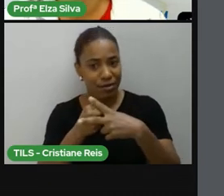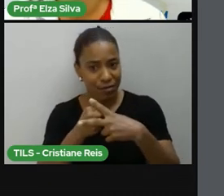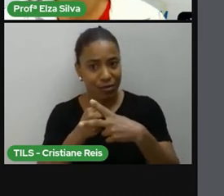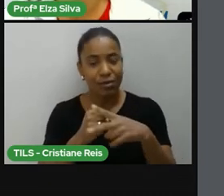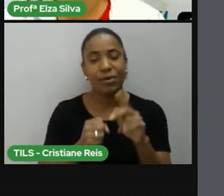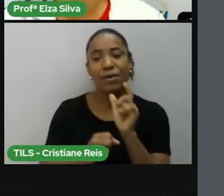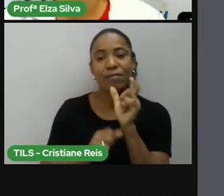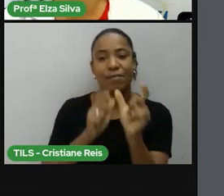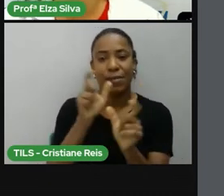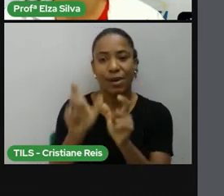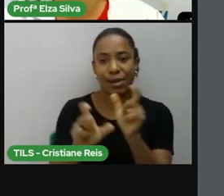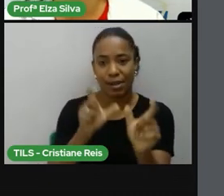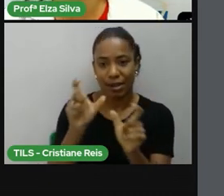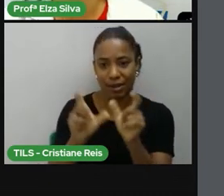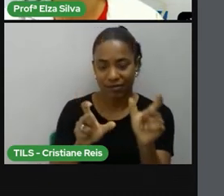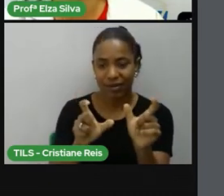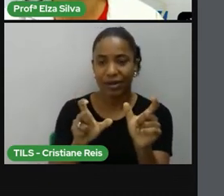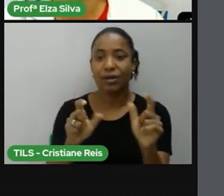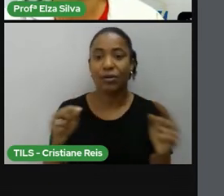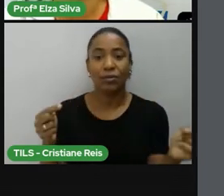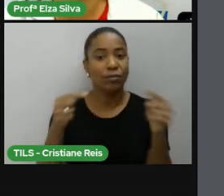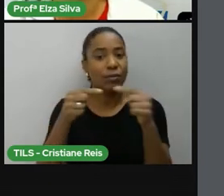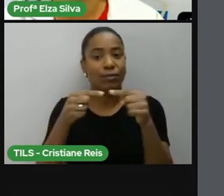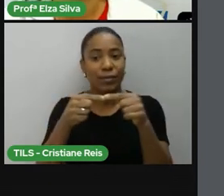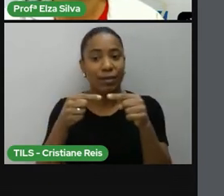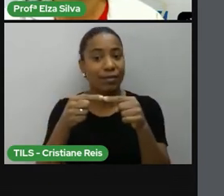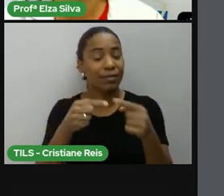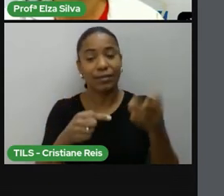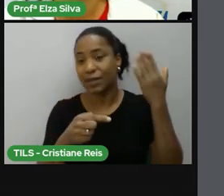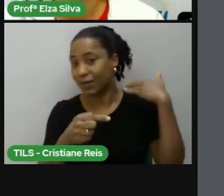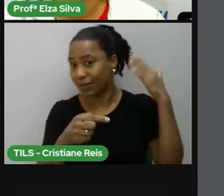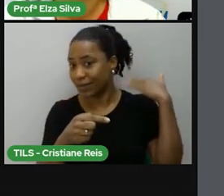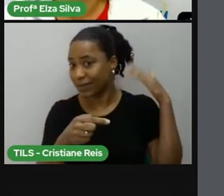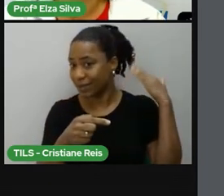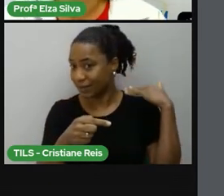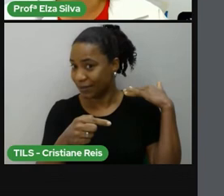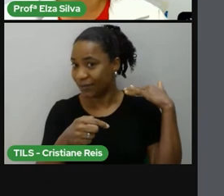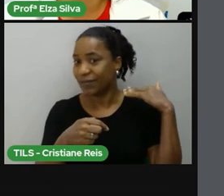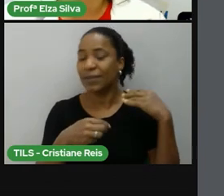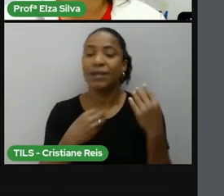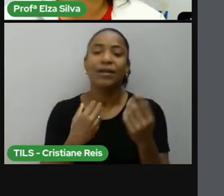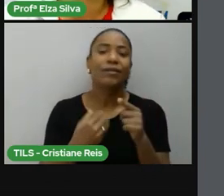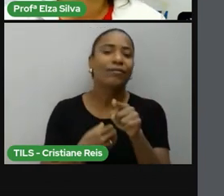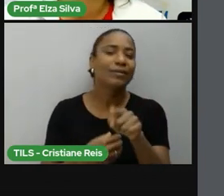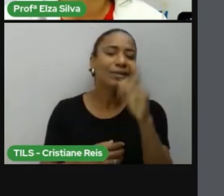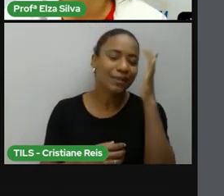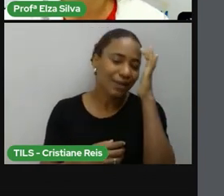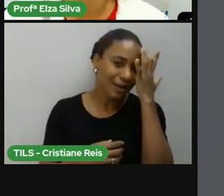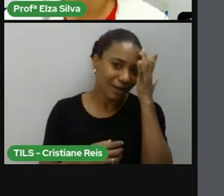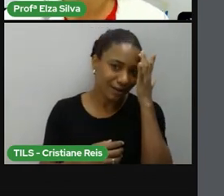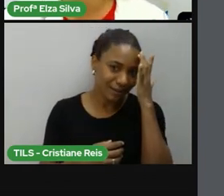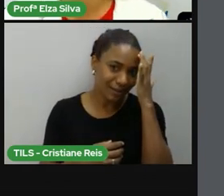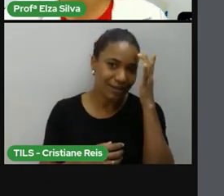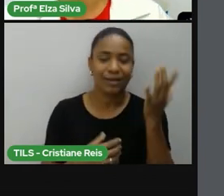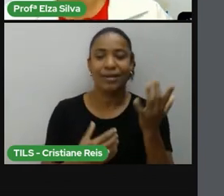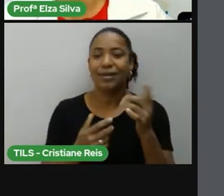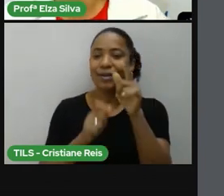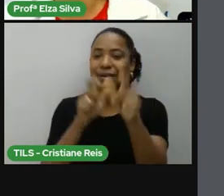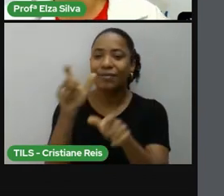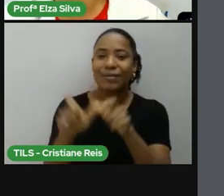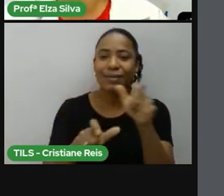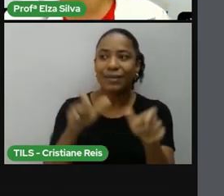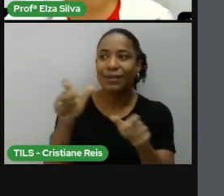e ou expressões relacionadas com o tempo passado Como você acha que a personagem se